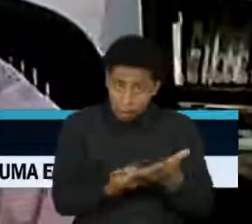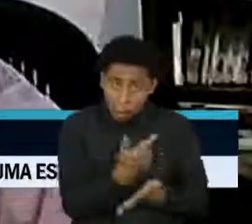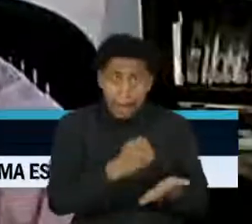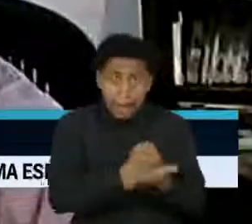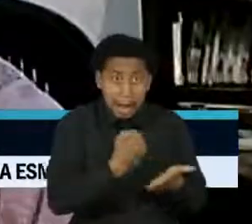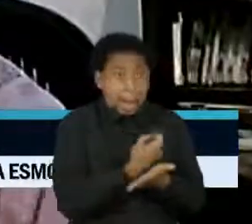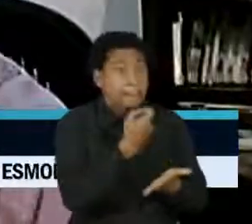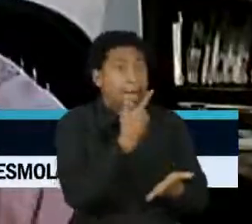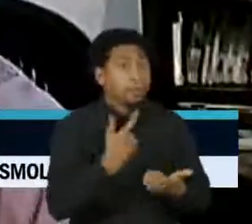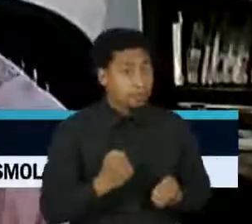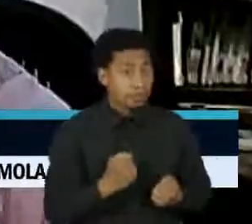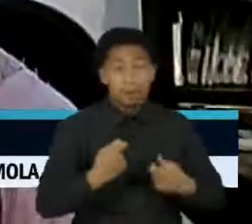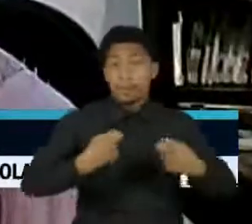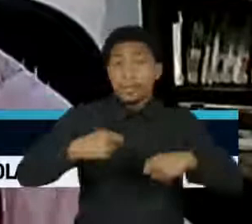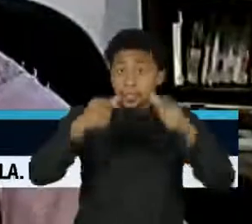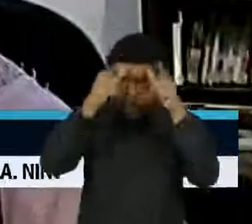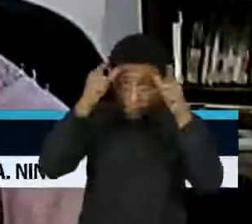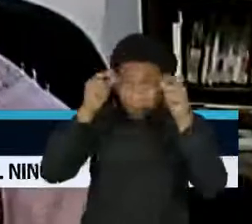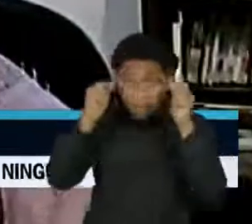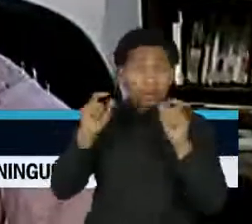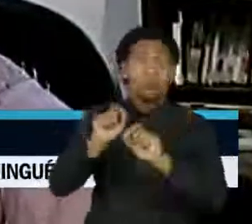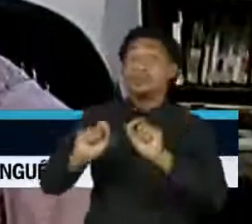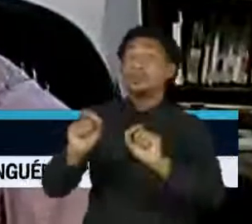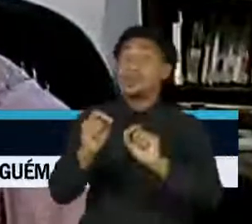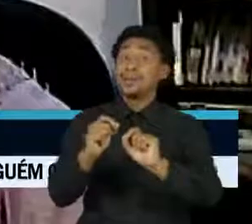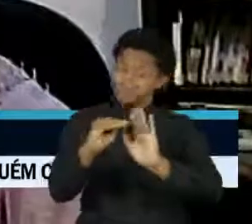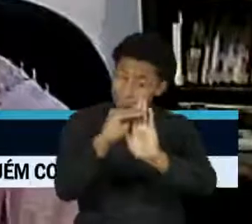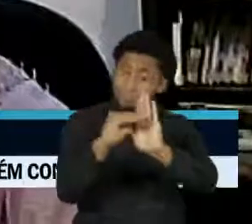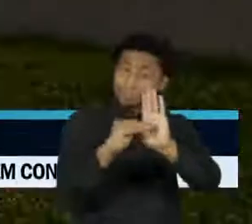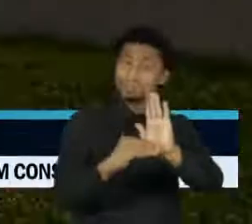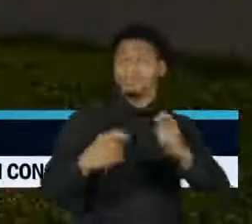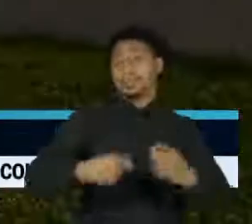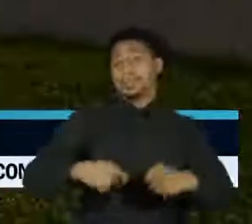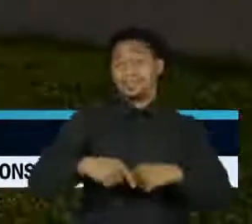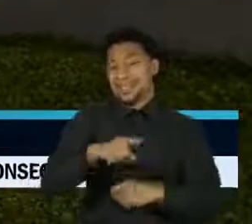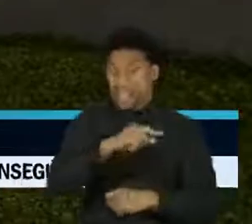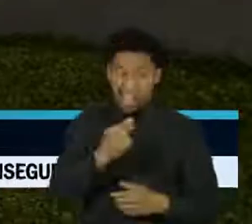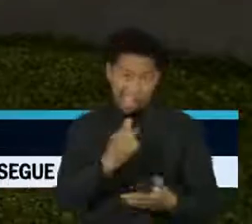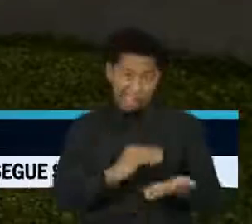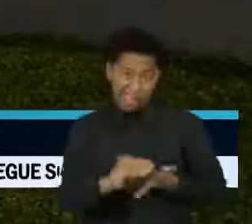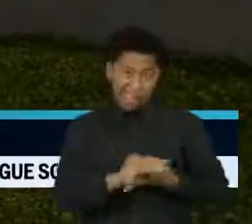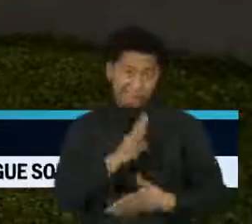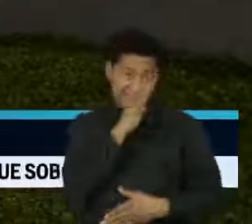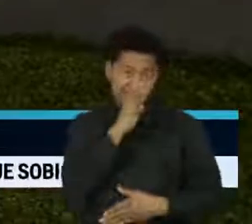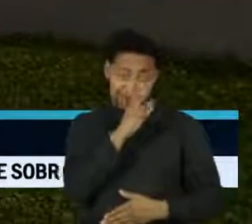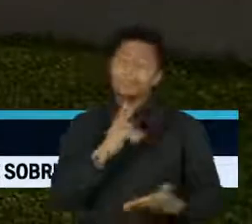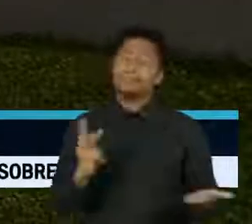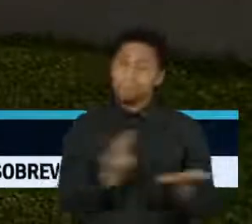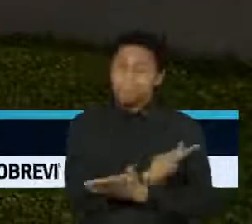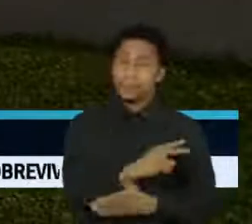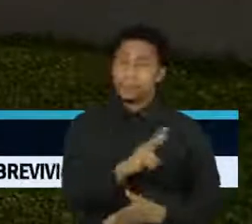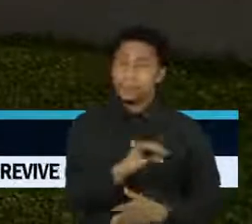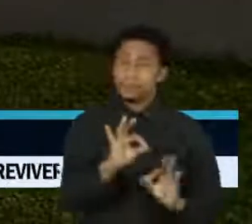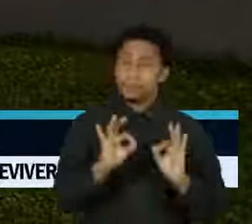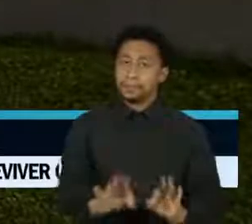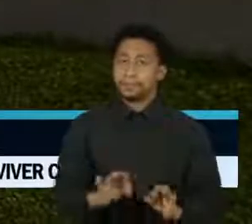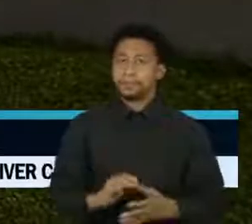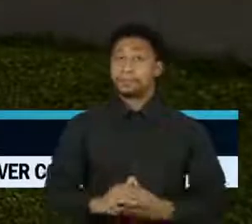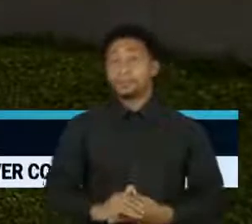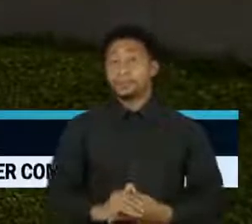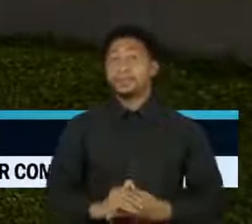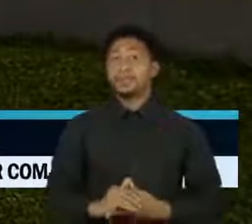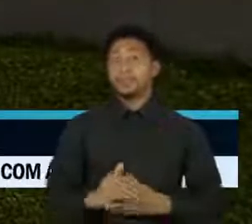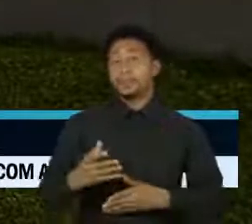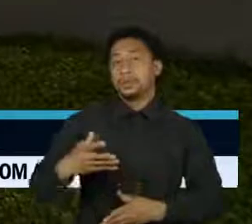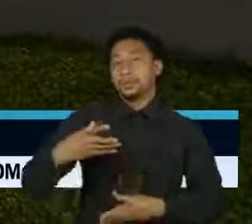de enfermeira. Então eles com certeza não vão conseguir acertar. As emendas de relator são uma espécie de moeda de troca